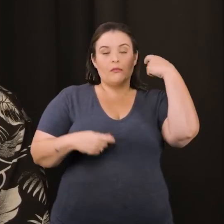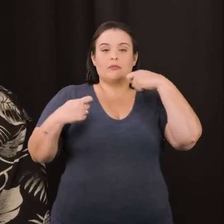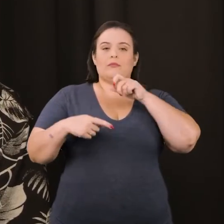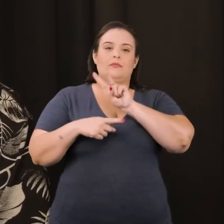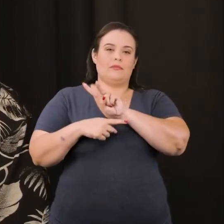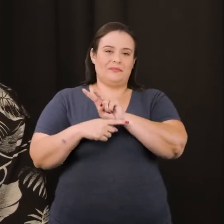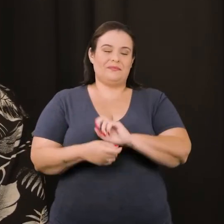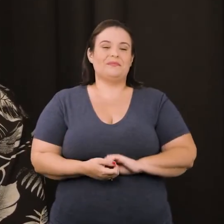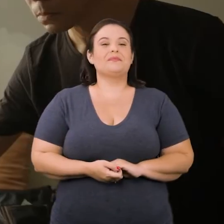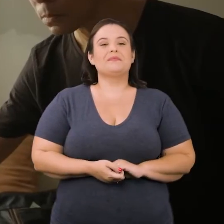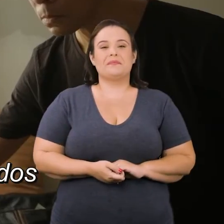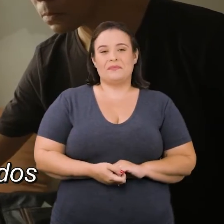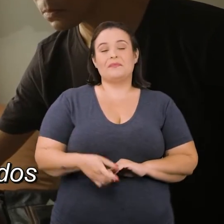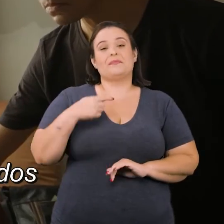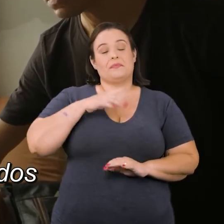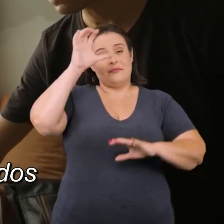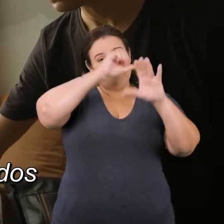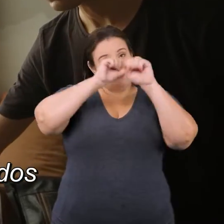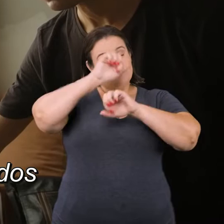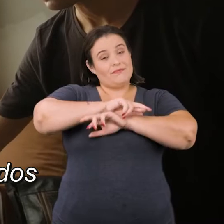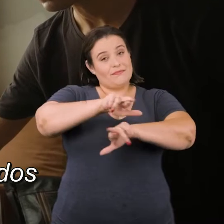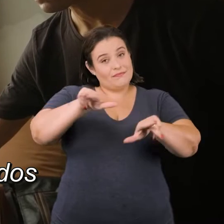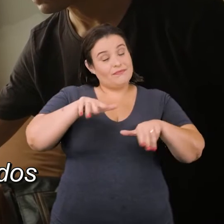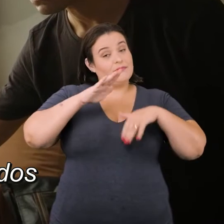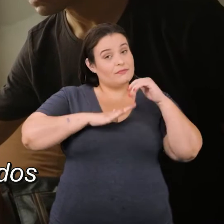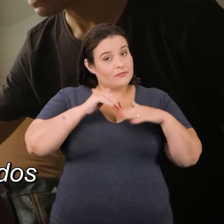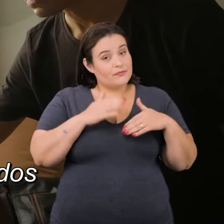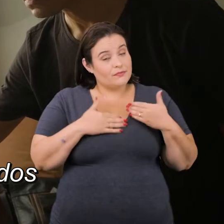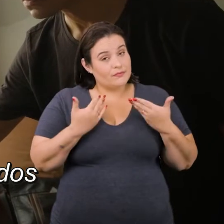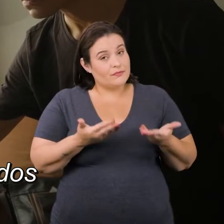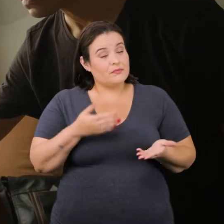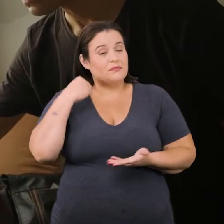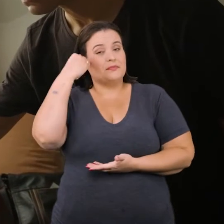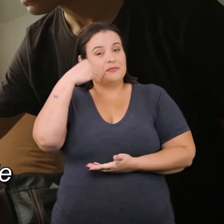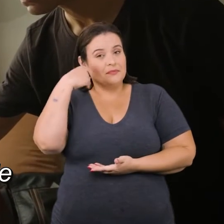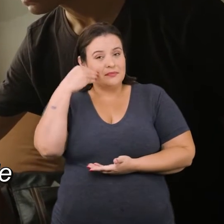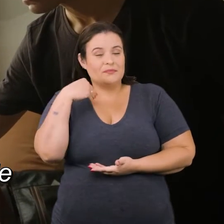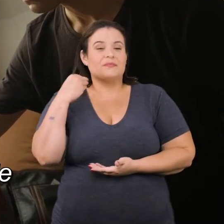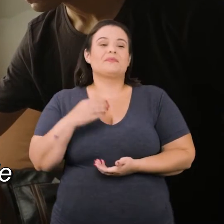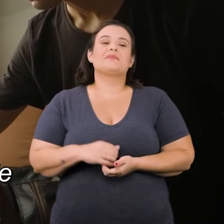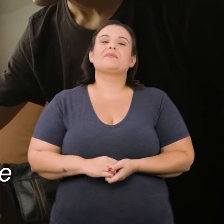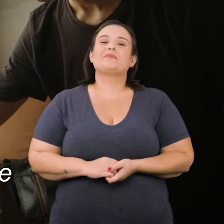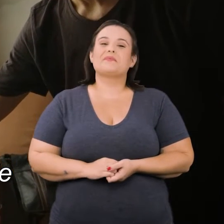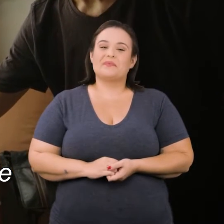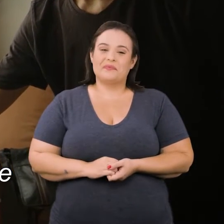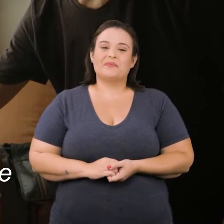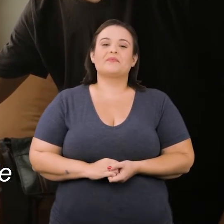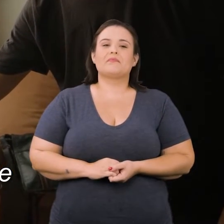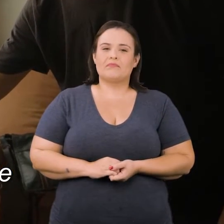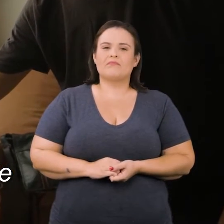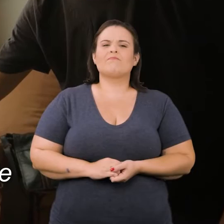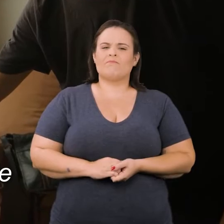precisam de cuidado. Então eu tive muitos aprendizados que vieram por essa praxis, por esse experimentalismo de